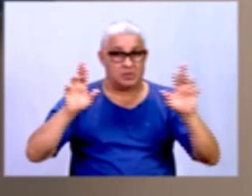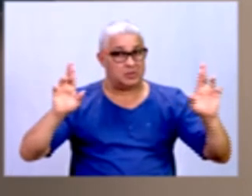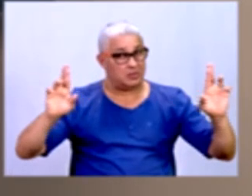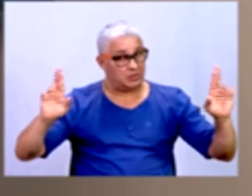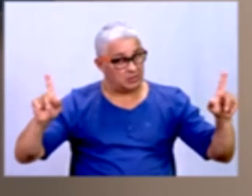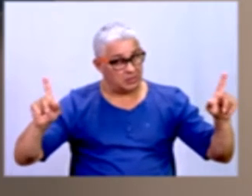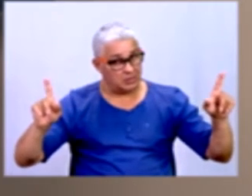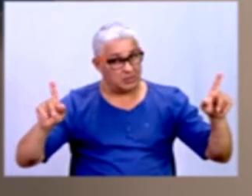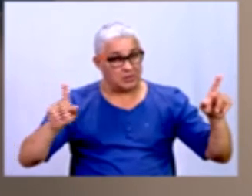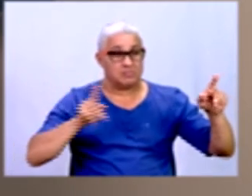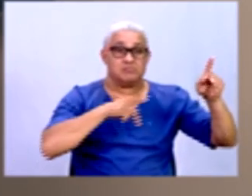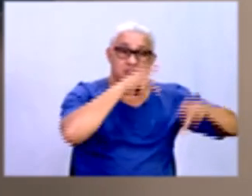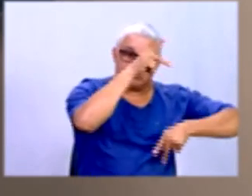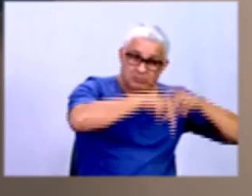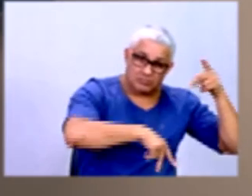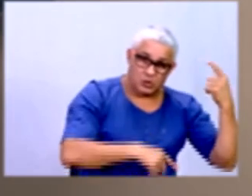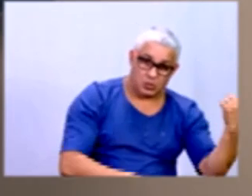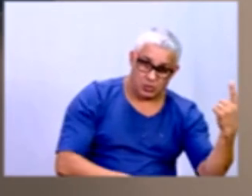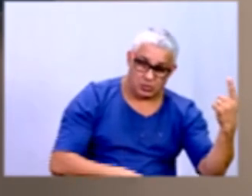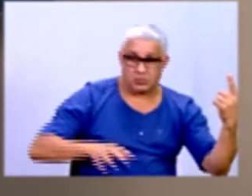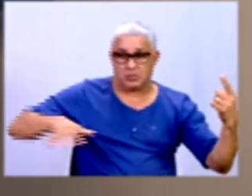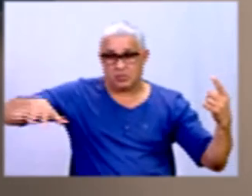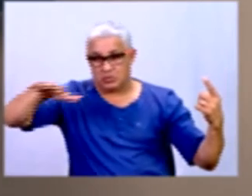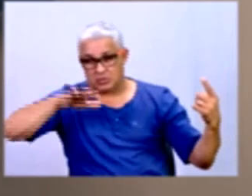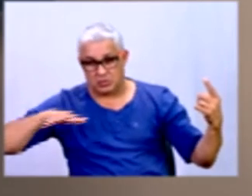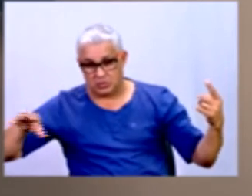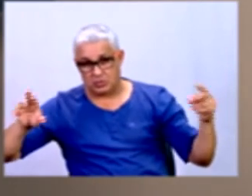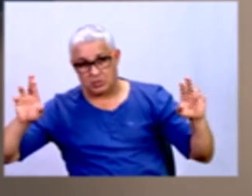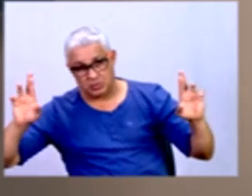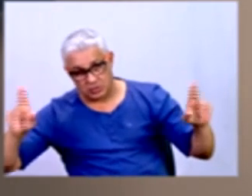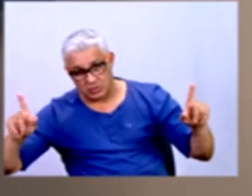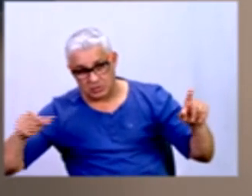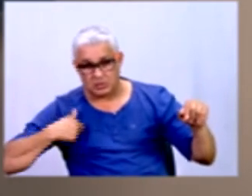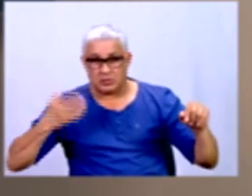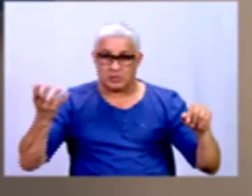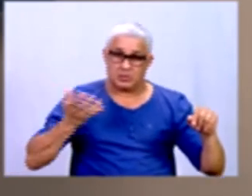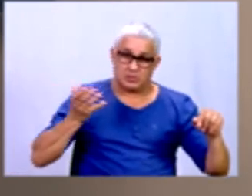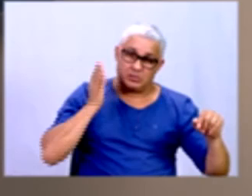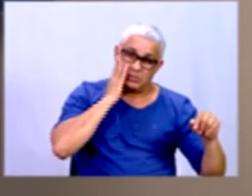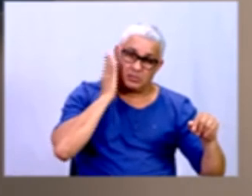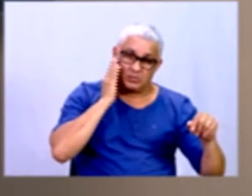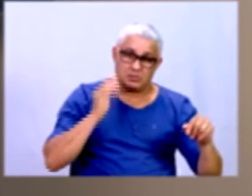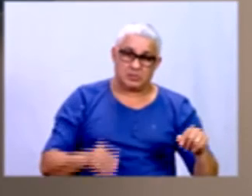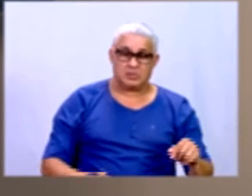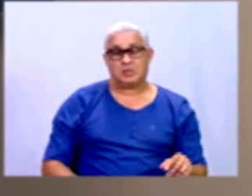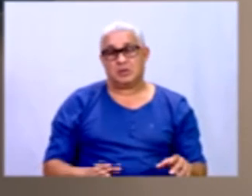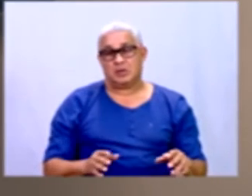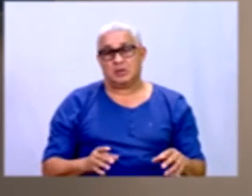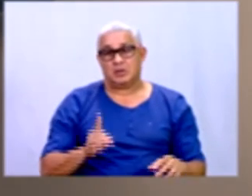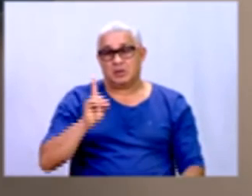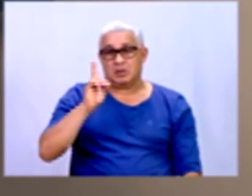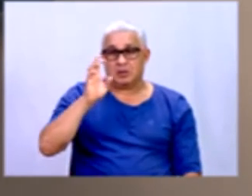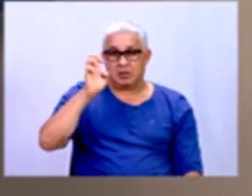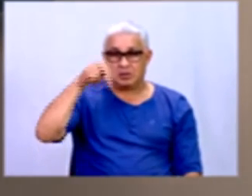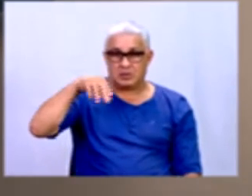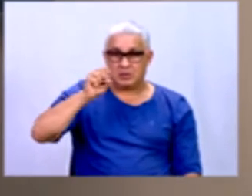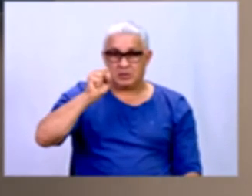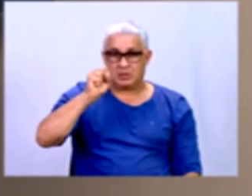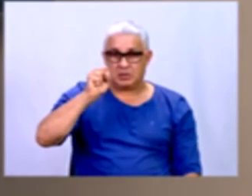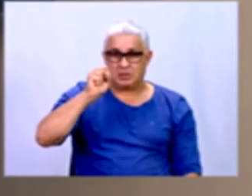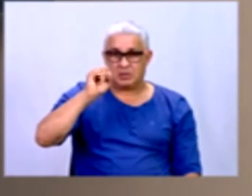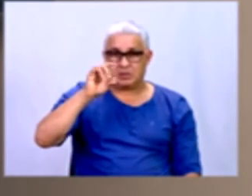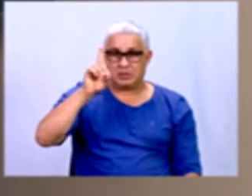A população é uma grandeza e a área. Por exemplo, eu quero saber a densidade demográfica de Porto Velho. Então, eu vou pegar a quantidade